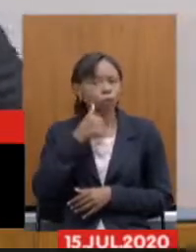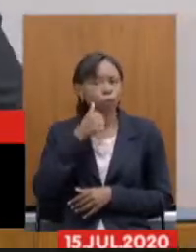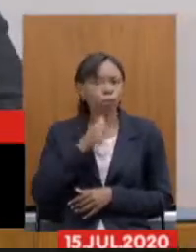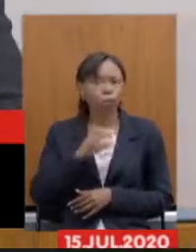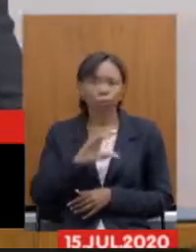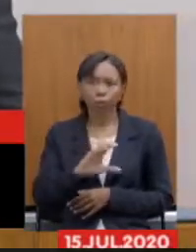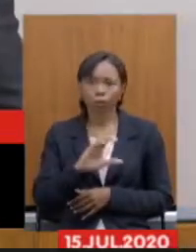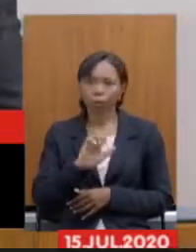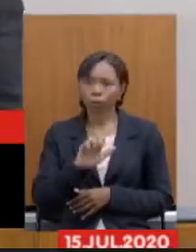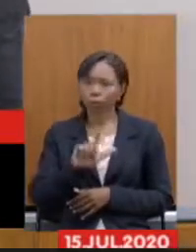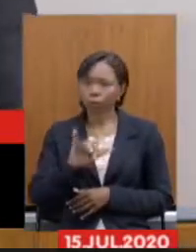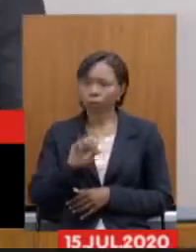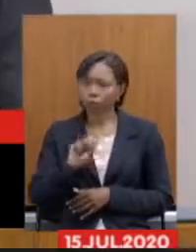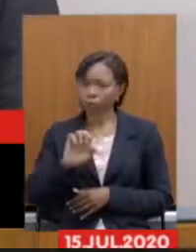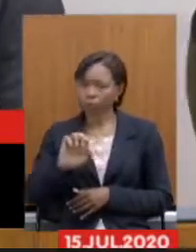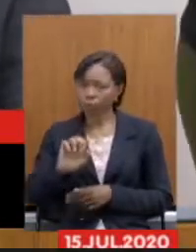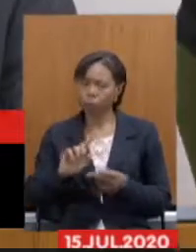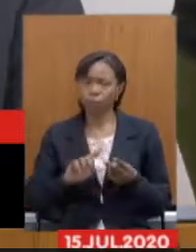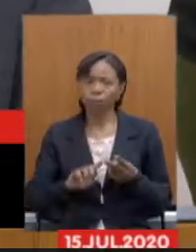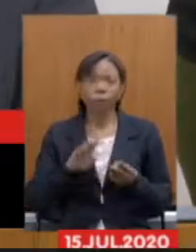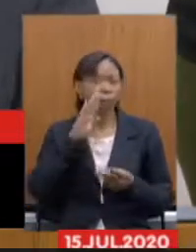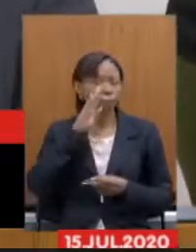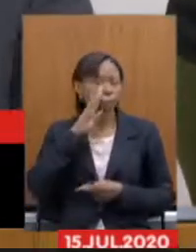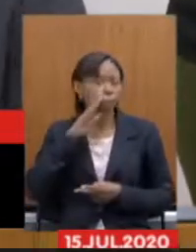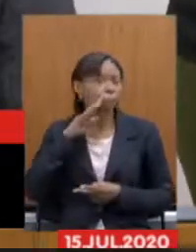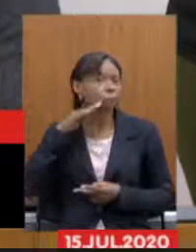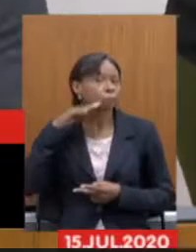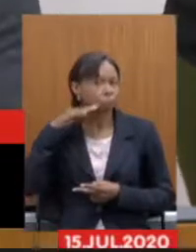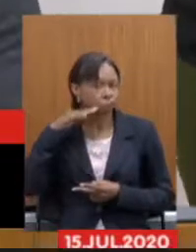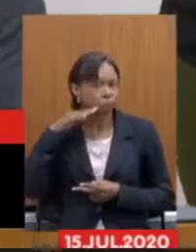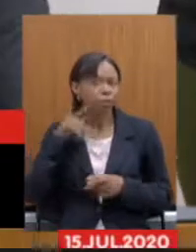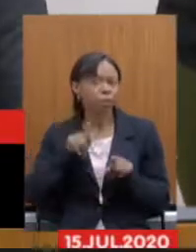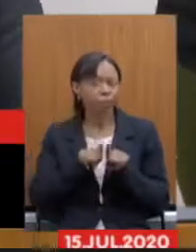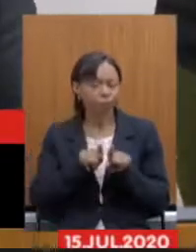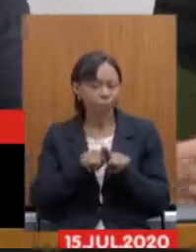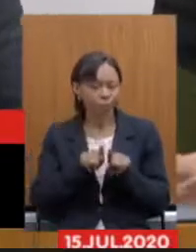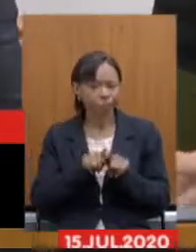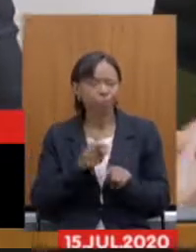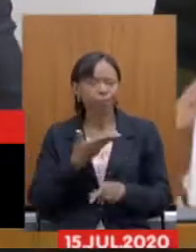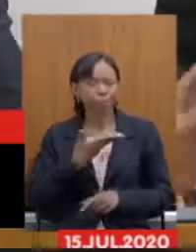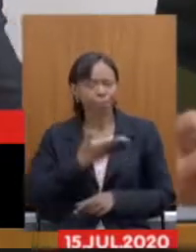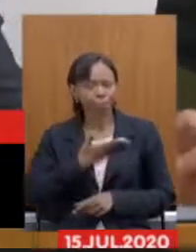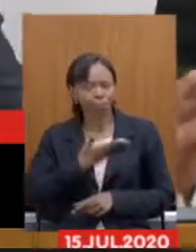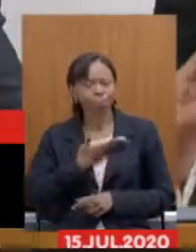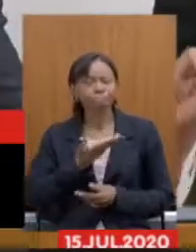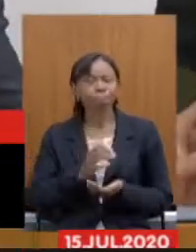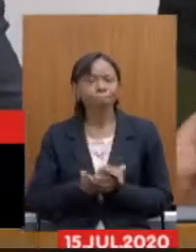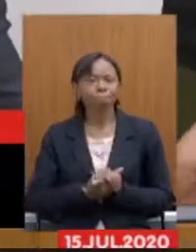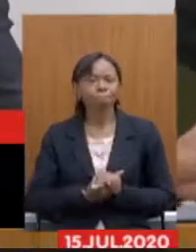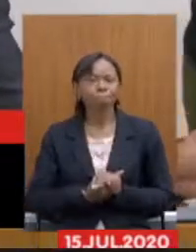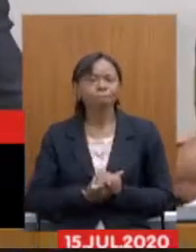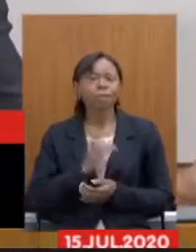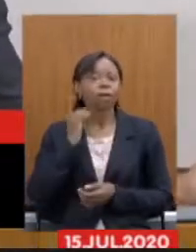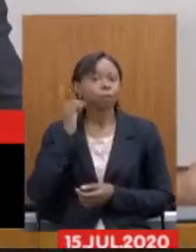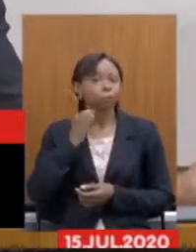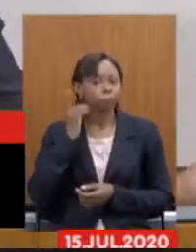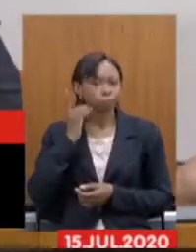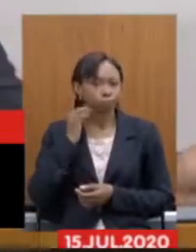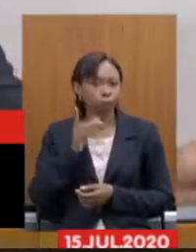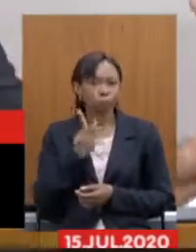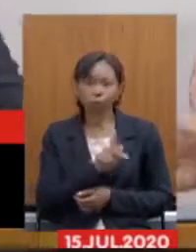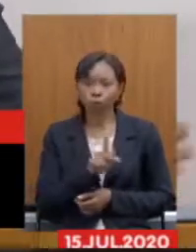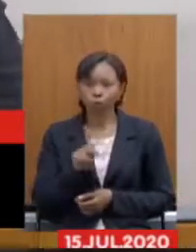querida amiga, deputada Beatriz Serqueira, querida amiga também, e nosso querido amigo, deputado